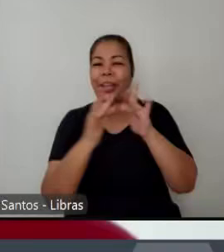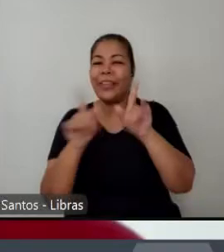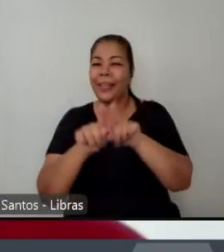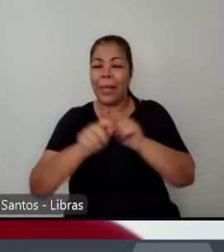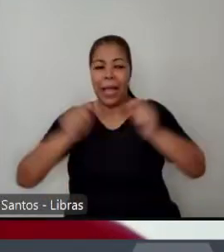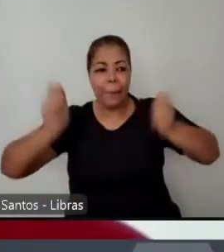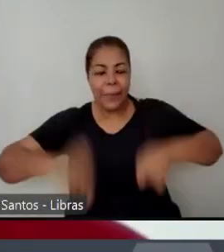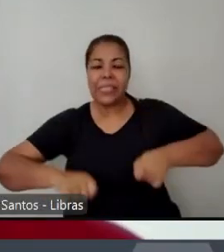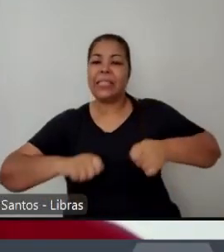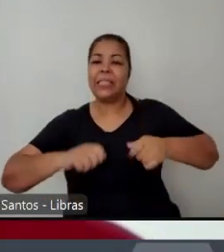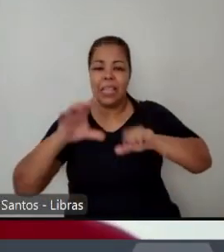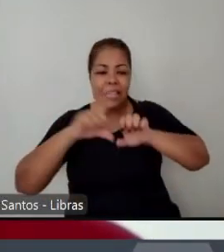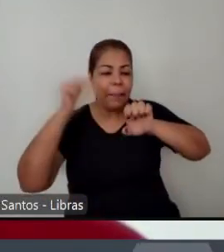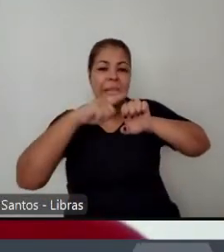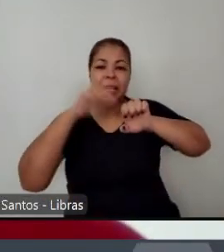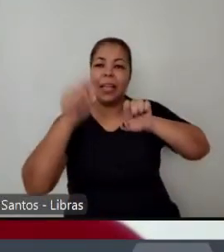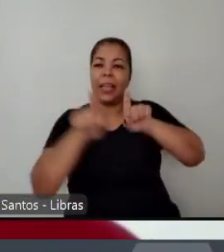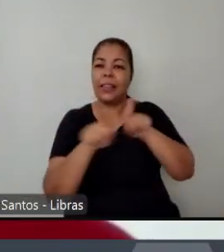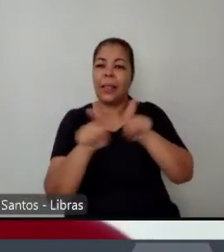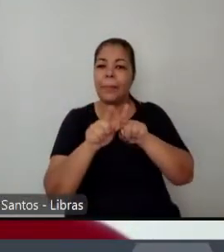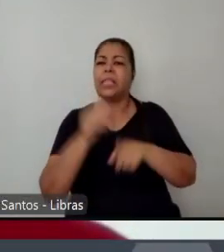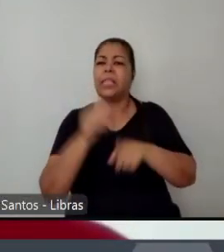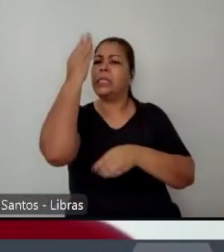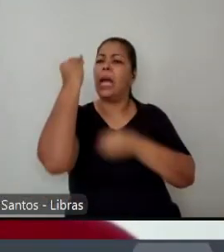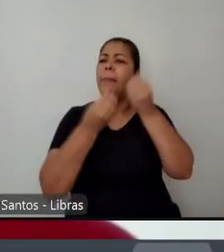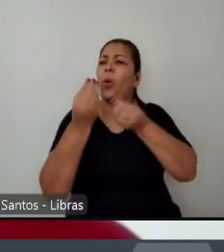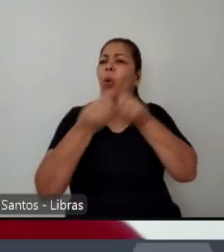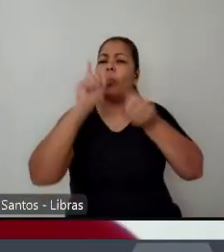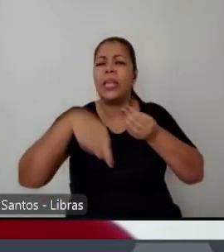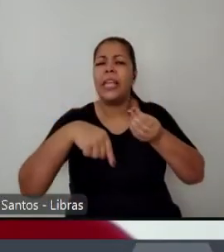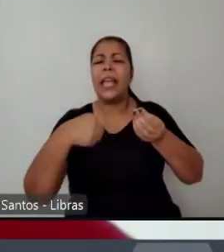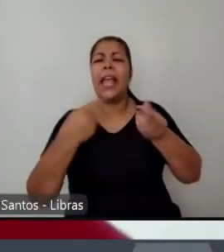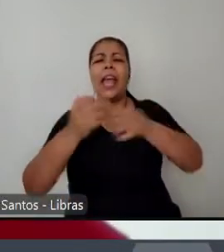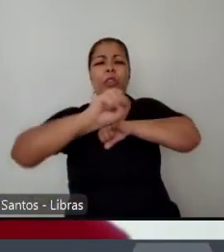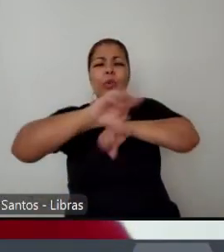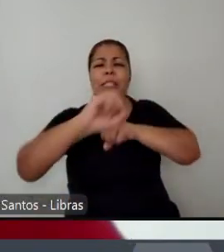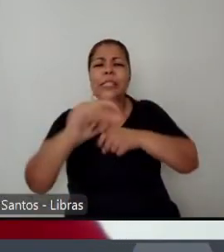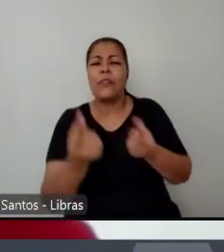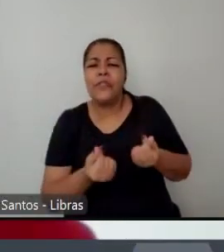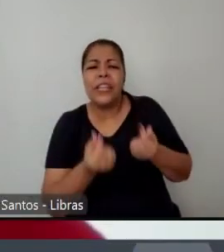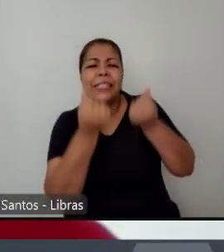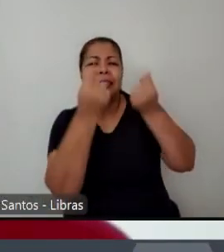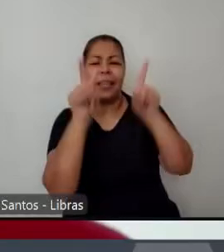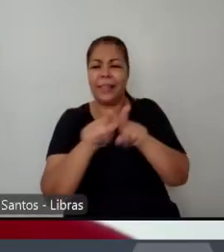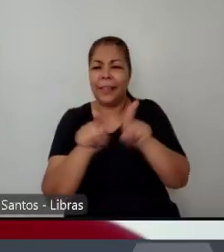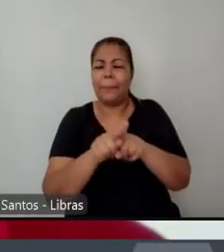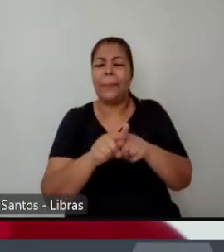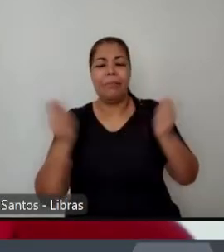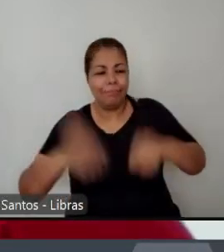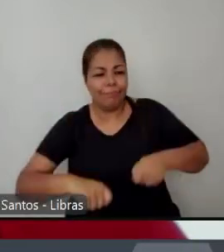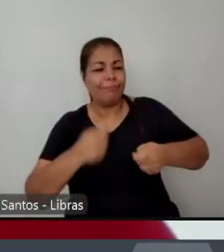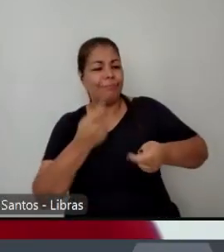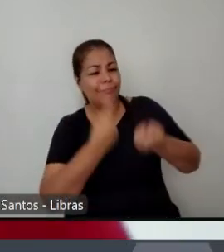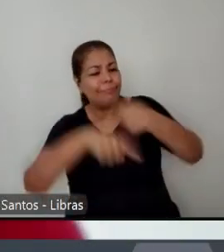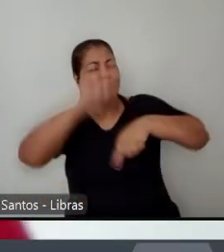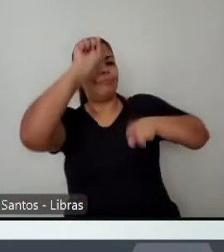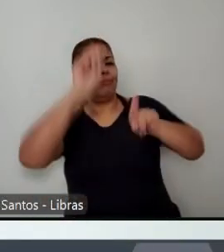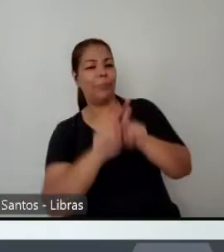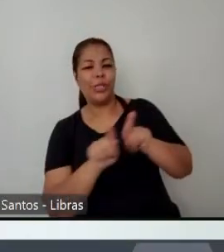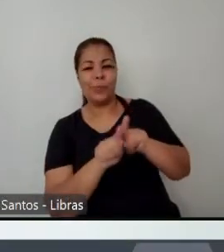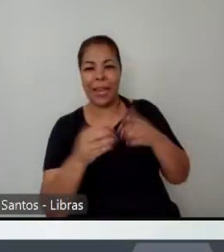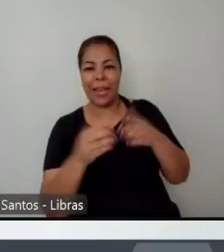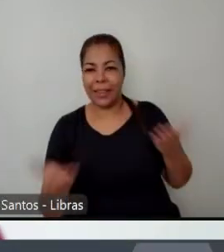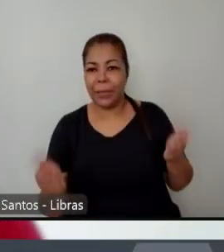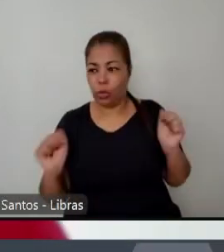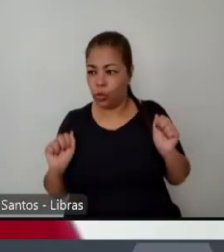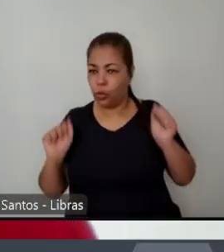fala de dinheiro fala de educação financeira fala de capacidade de prosperar junta isso com a guerra